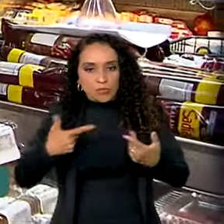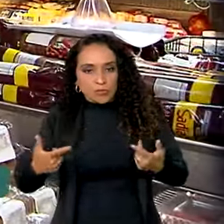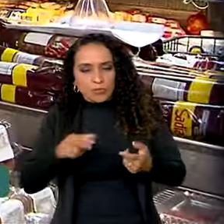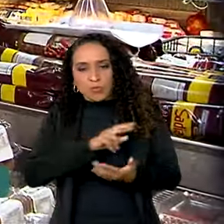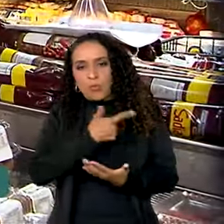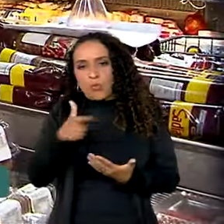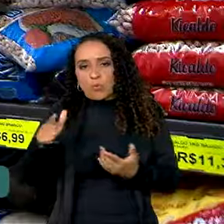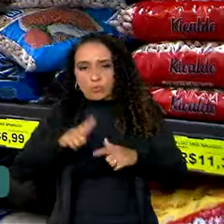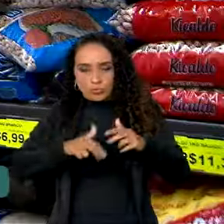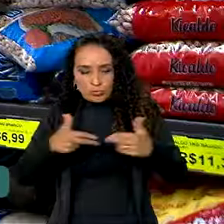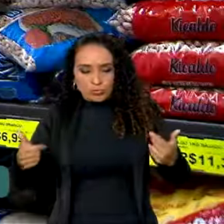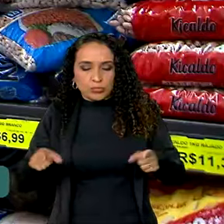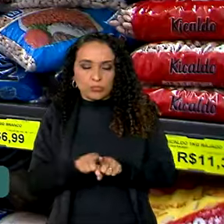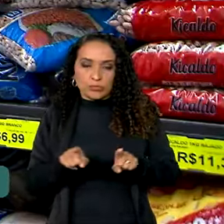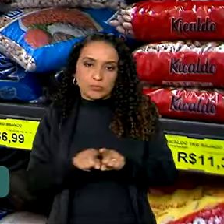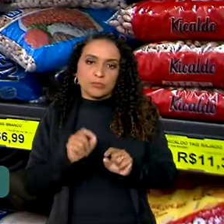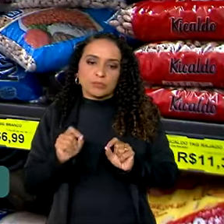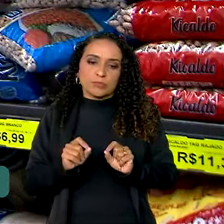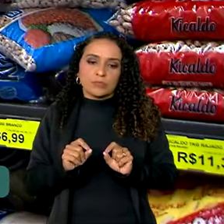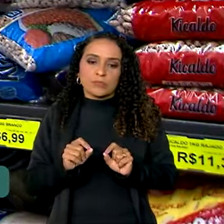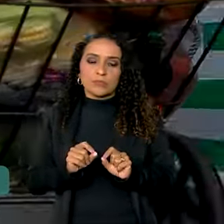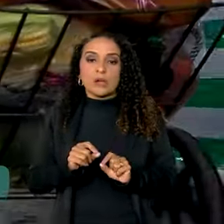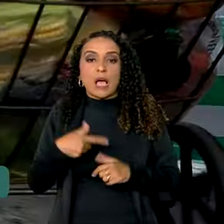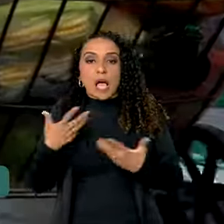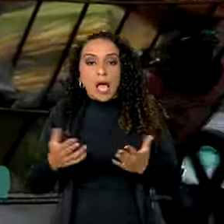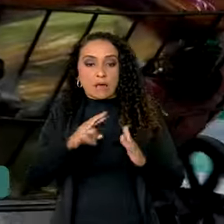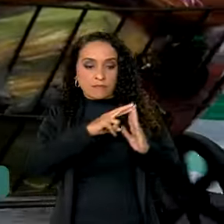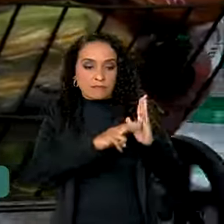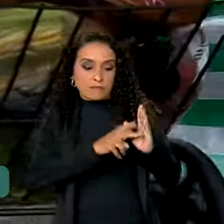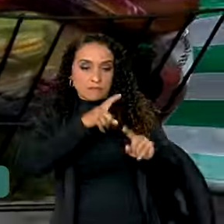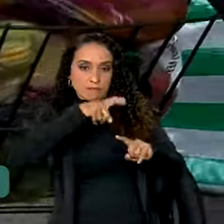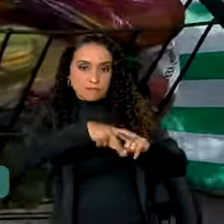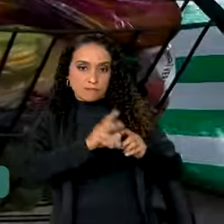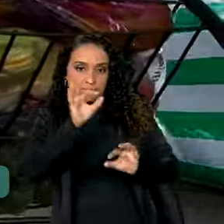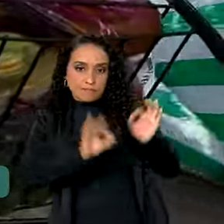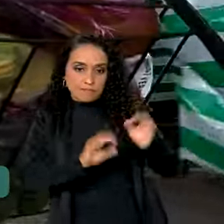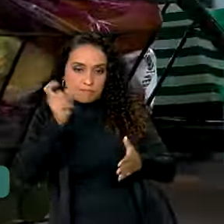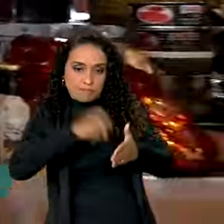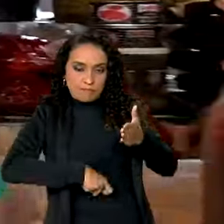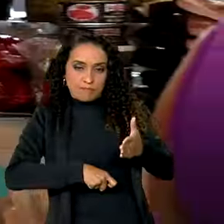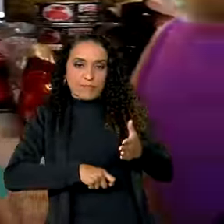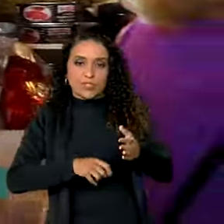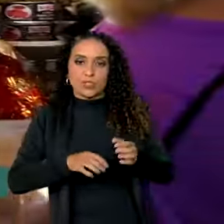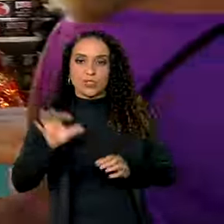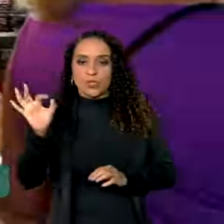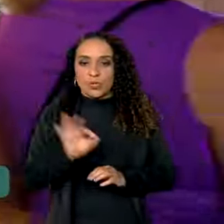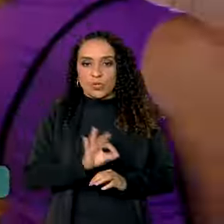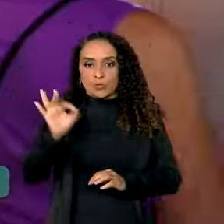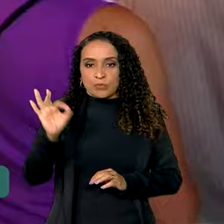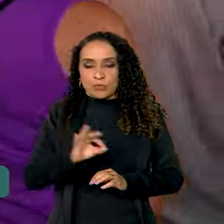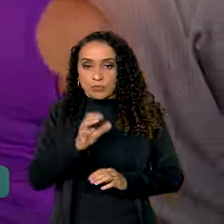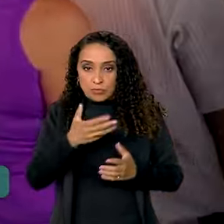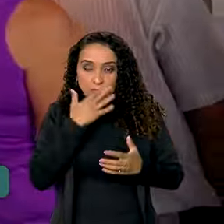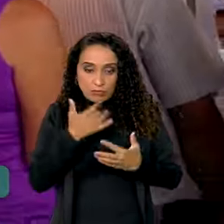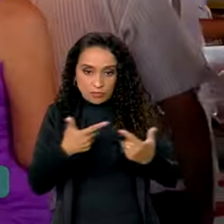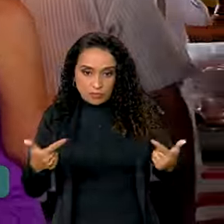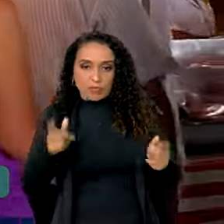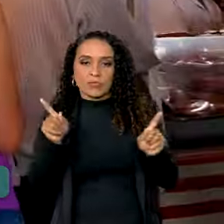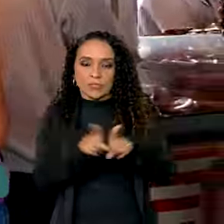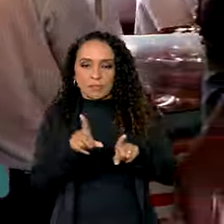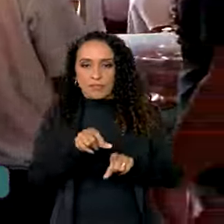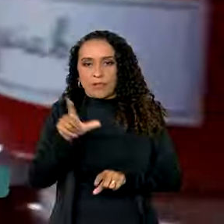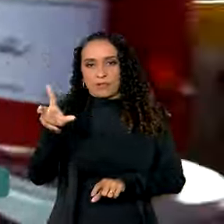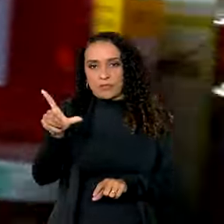outros produtos. Assim, com a regulamentação da reforma, a tributação sobre esses alimentos também